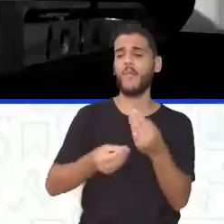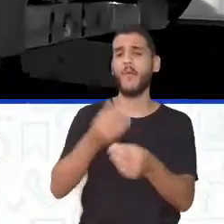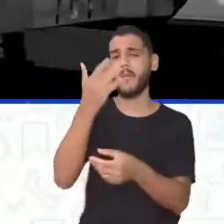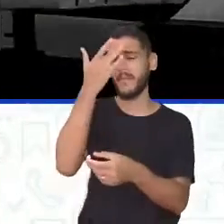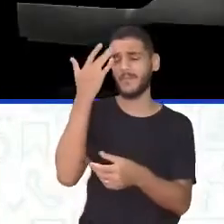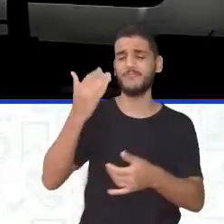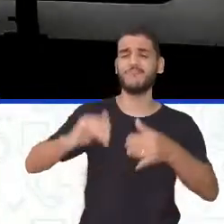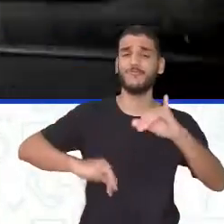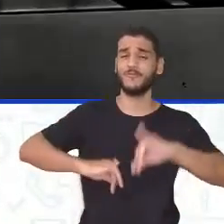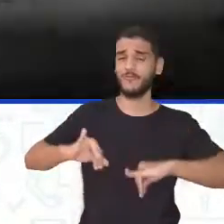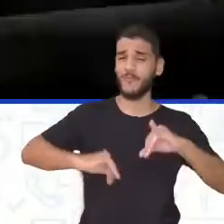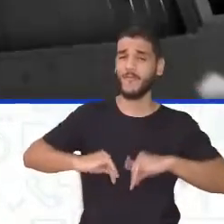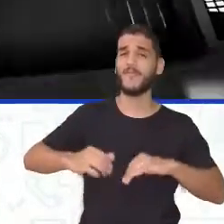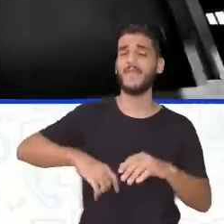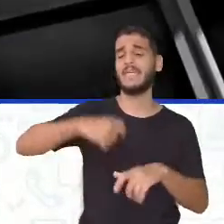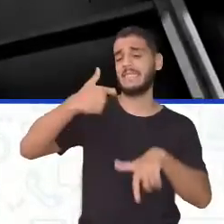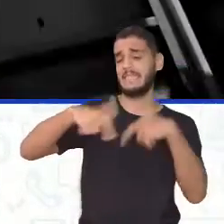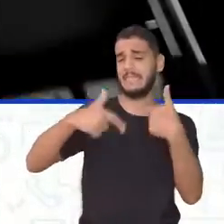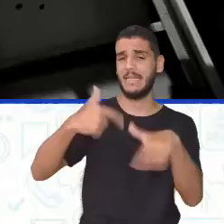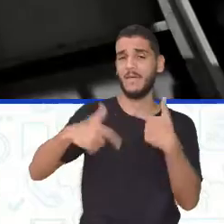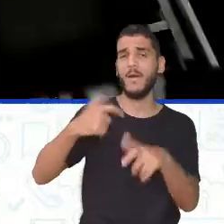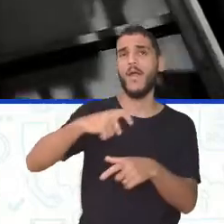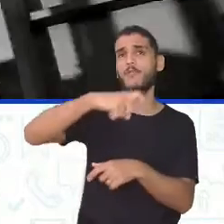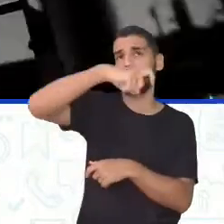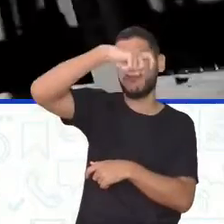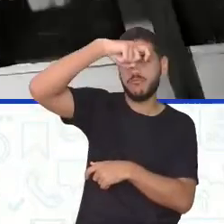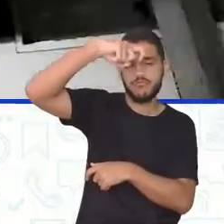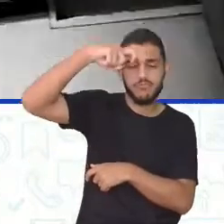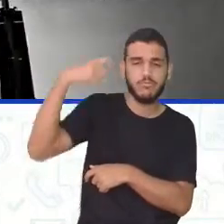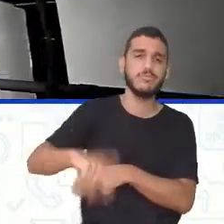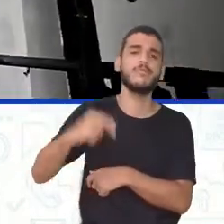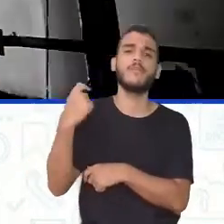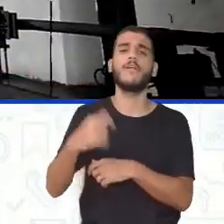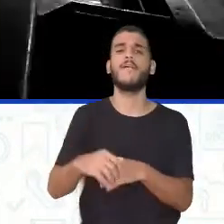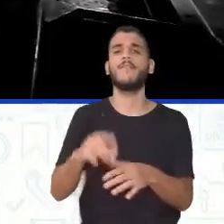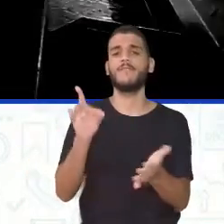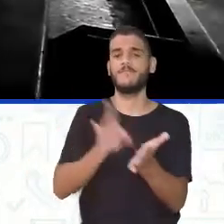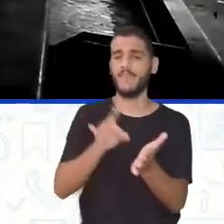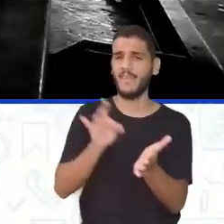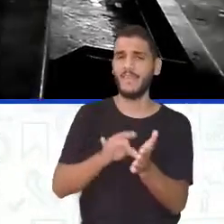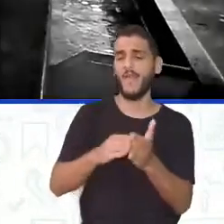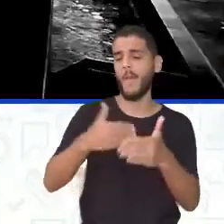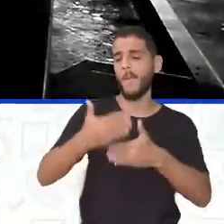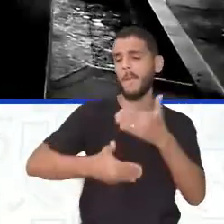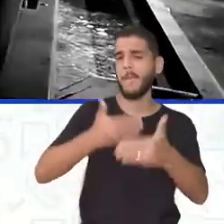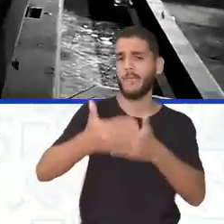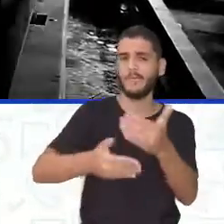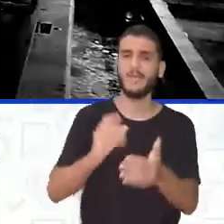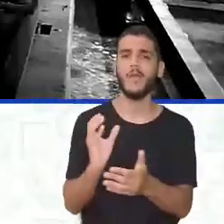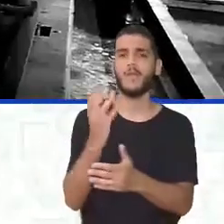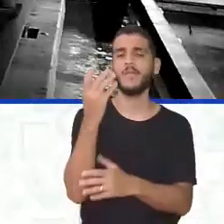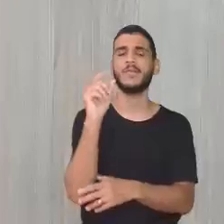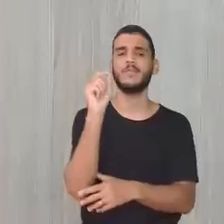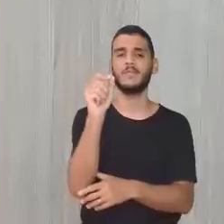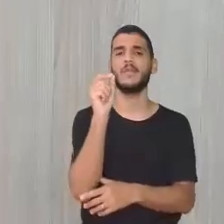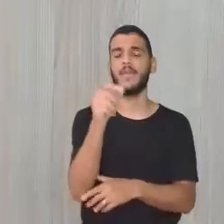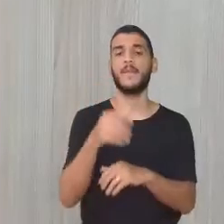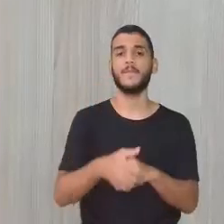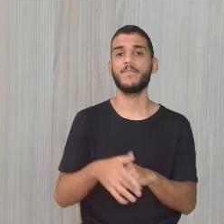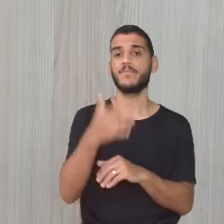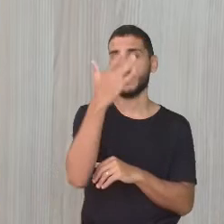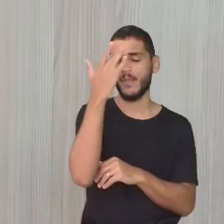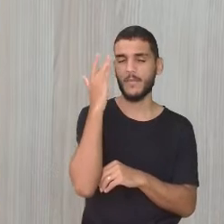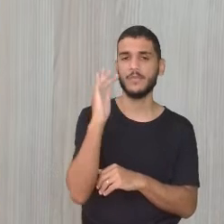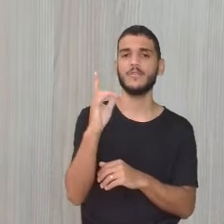Carol? Que na época era bem intenso e todo aquele processo fez com que, né? Essas